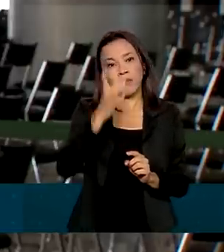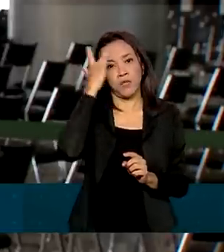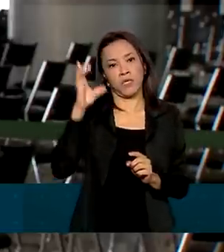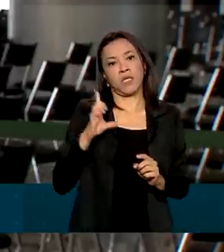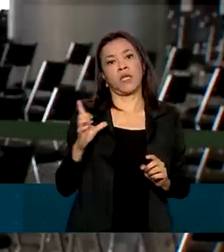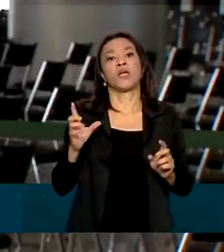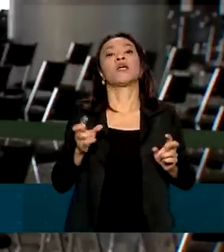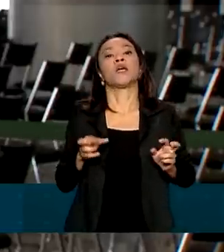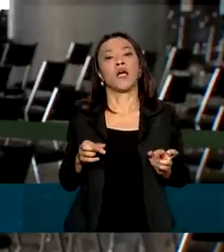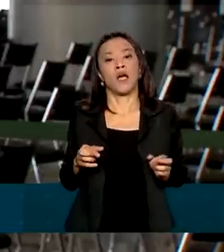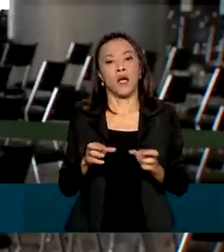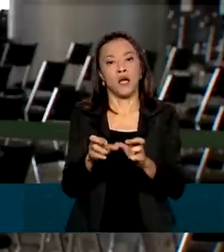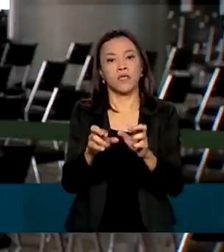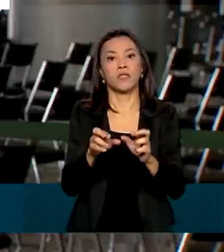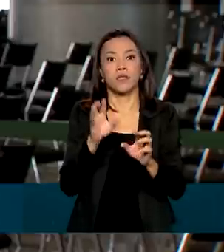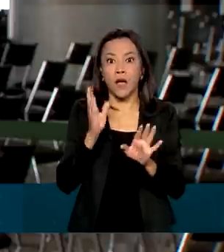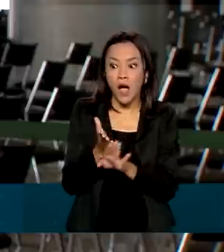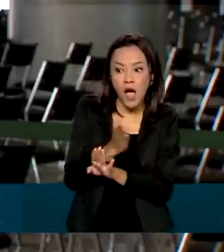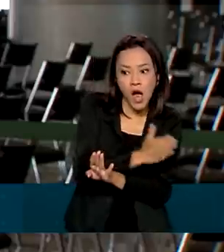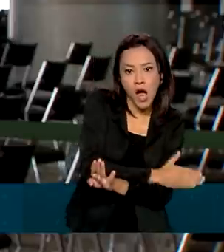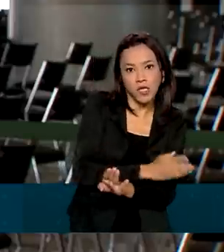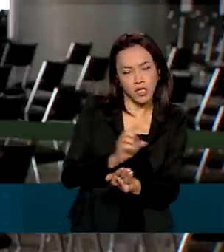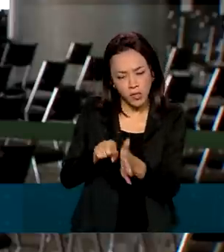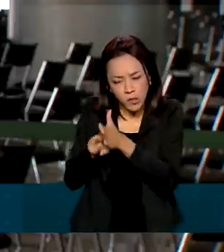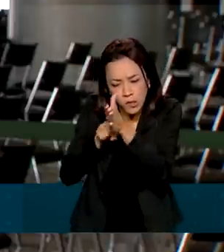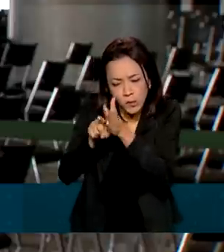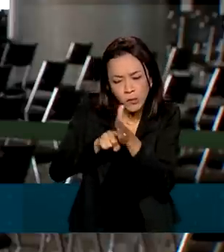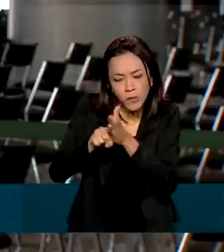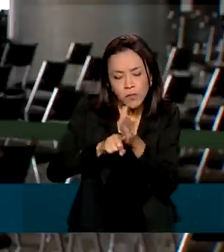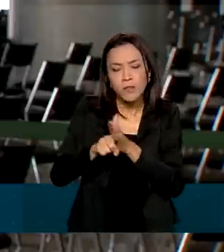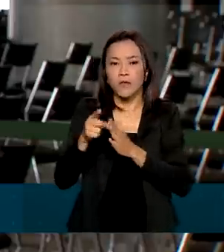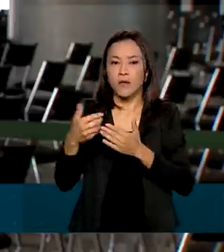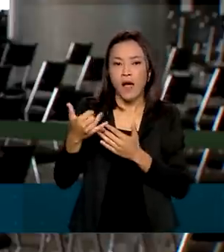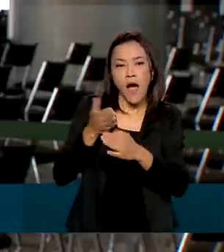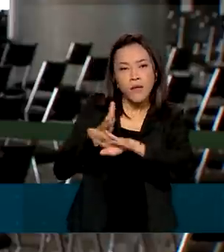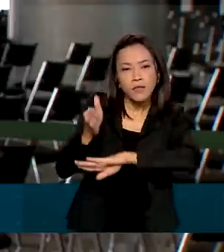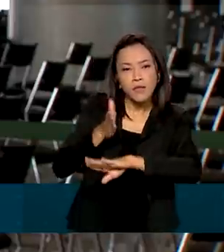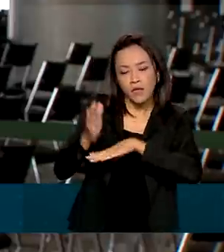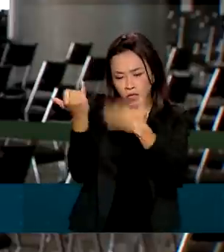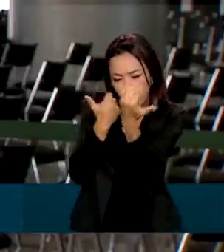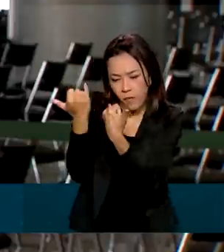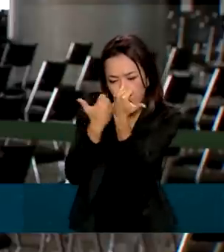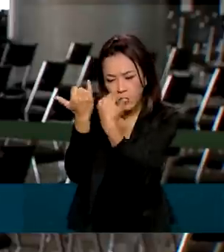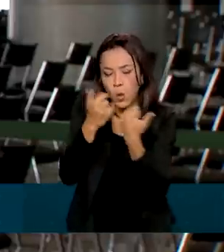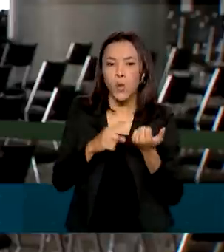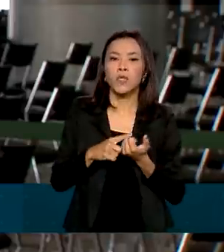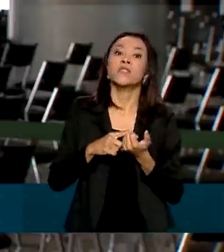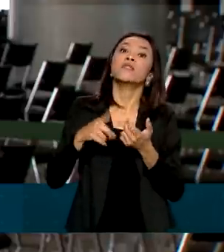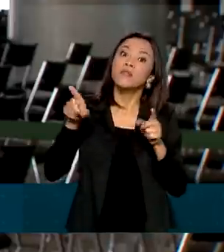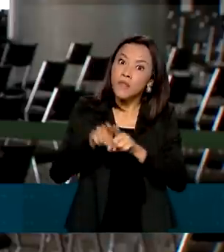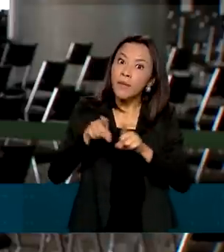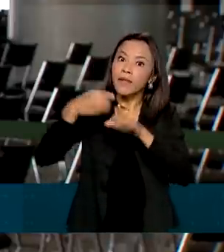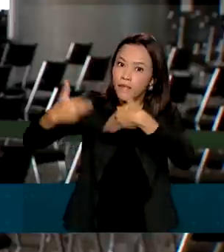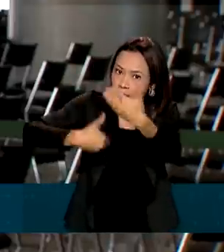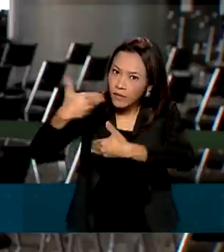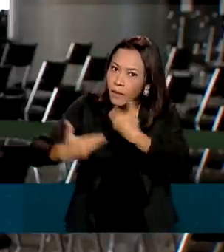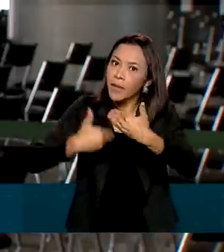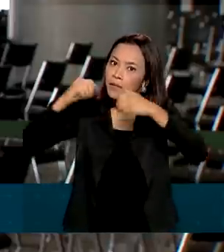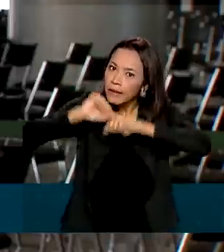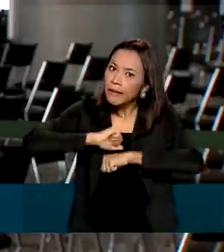câncer o diagnóstico precoce, o acesso a informações, a tratamento adequado e também informações